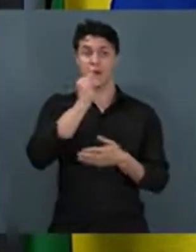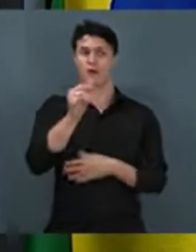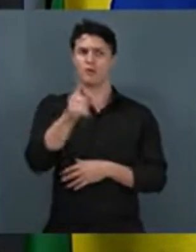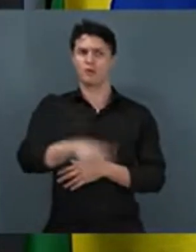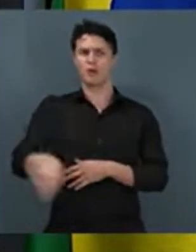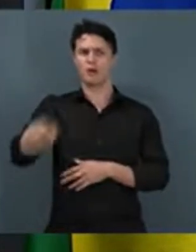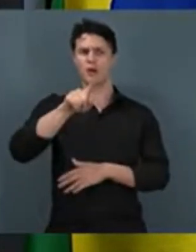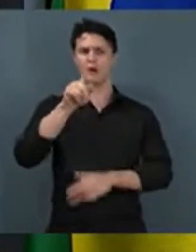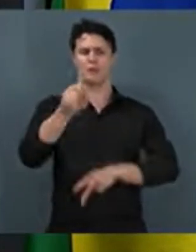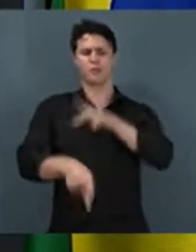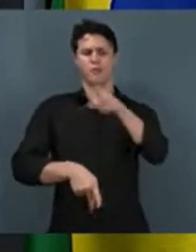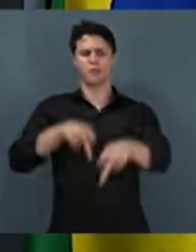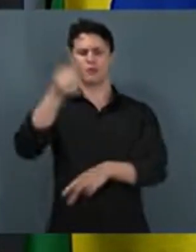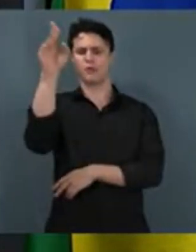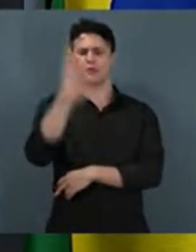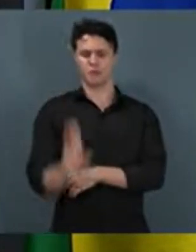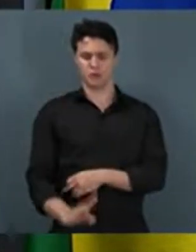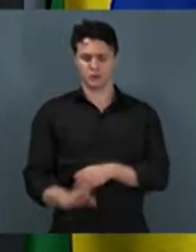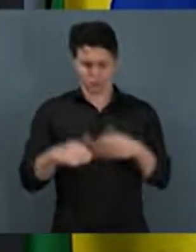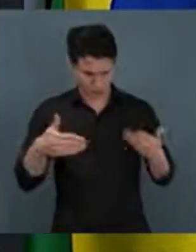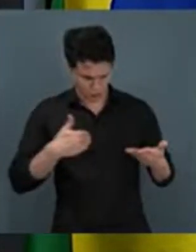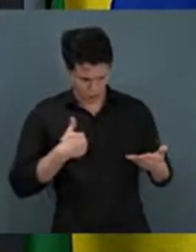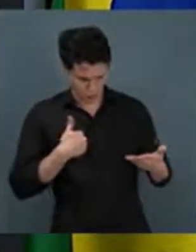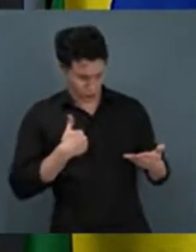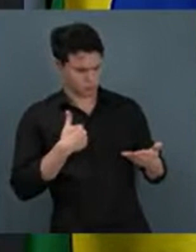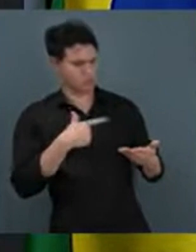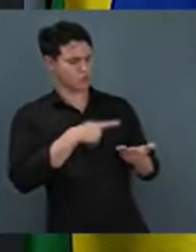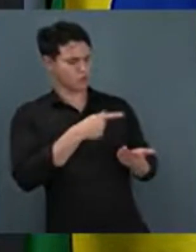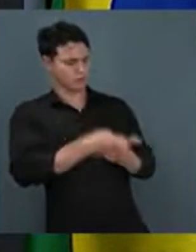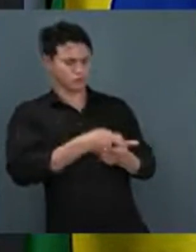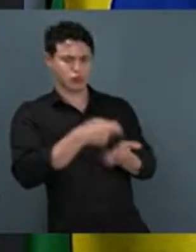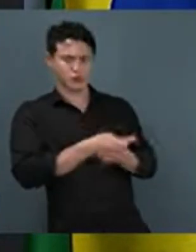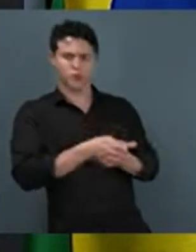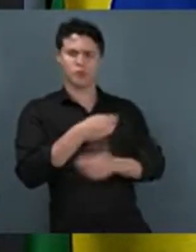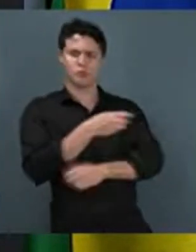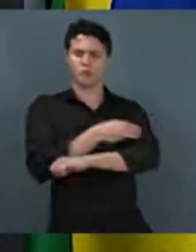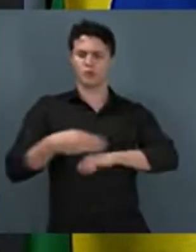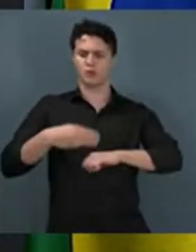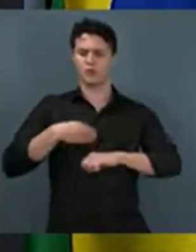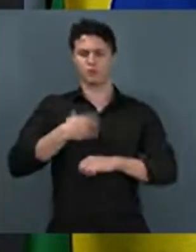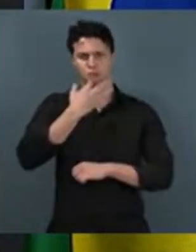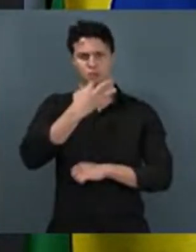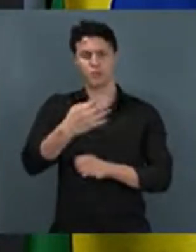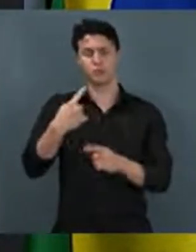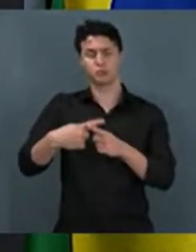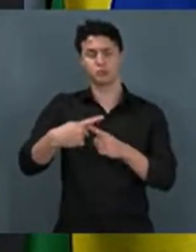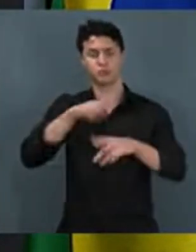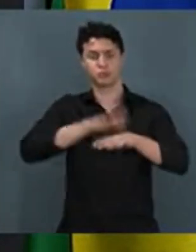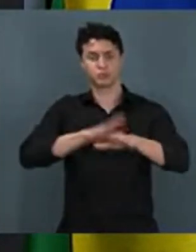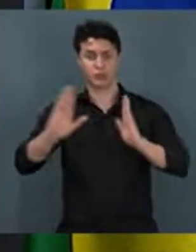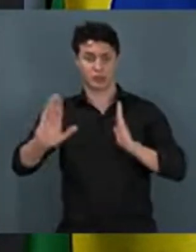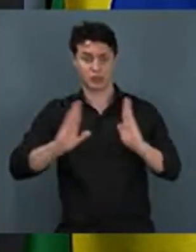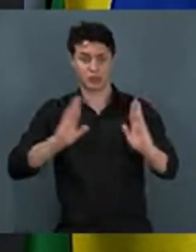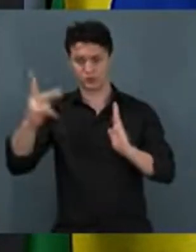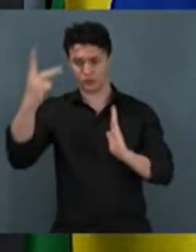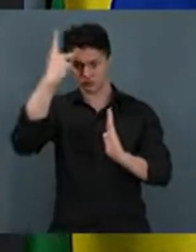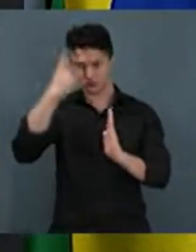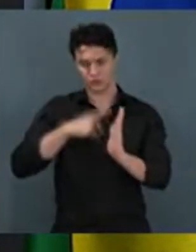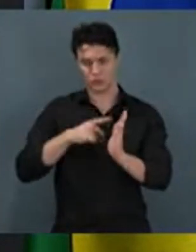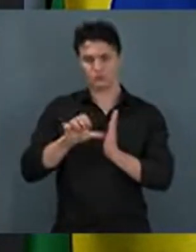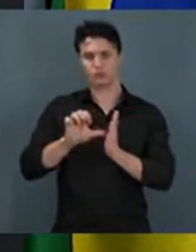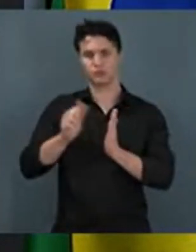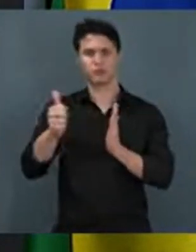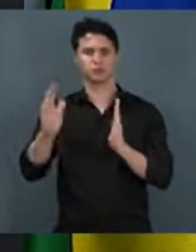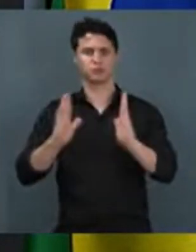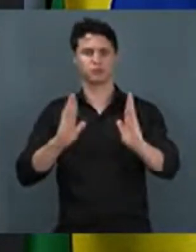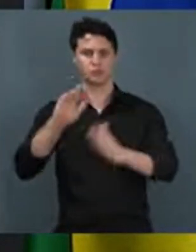Brasil, de São Paulo, de direita. Eu tenho um dever moral de poder me posicionar aqui, porque durante a campanha em São Paulo, nesse primeiro turno, eu fui um dos